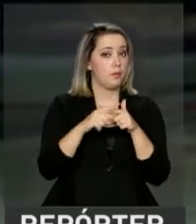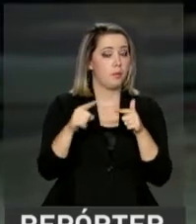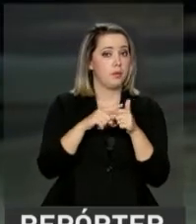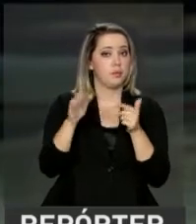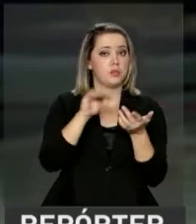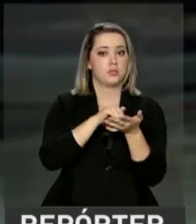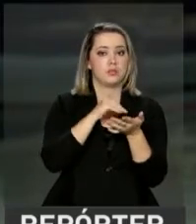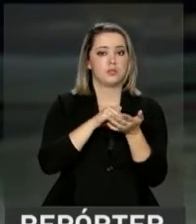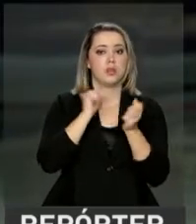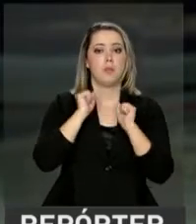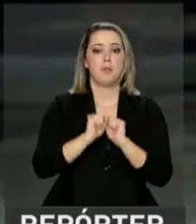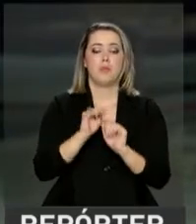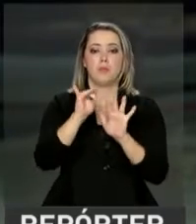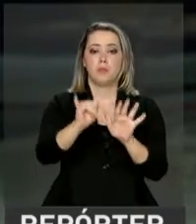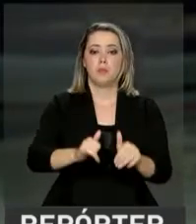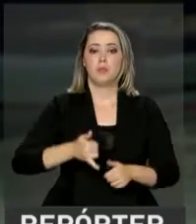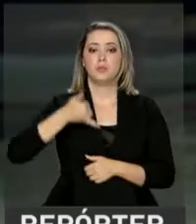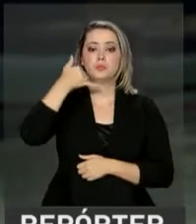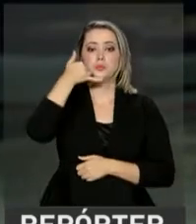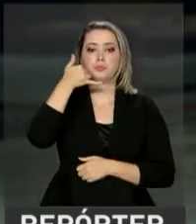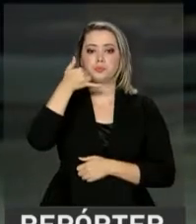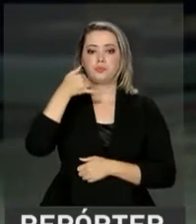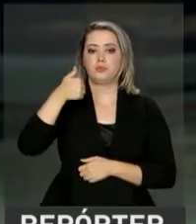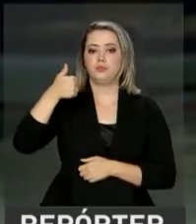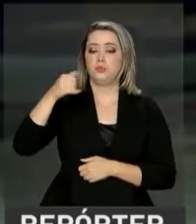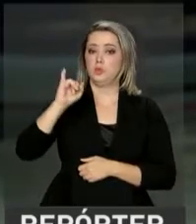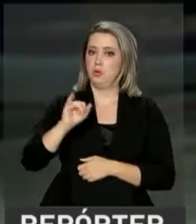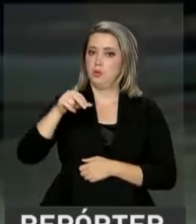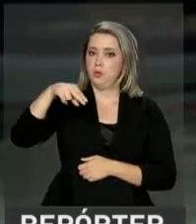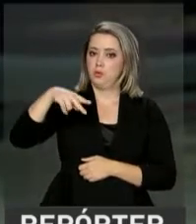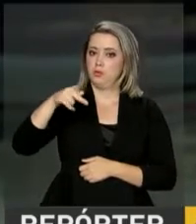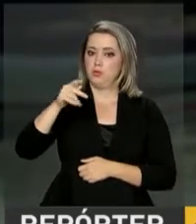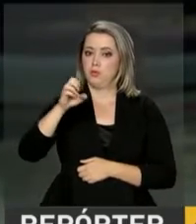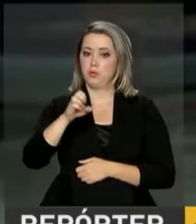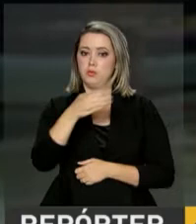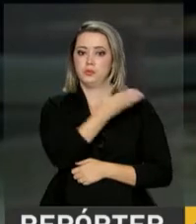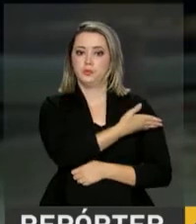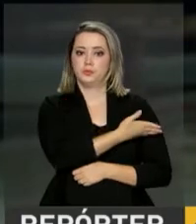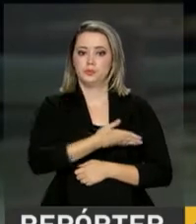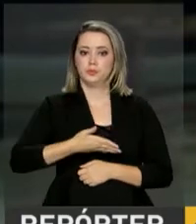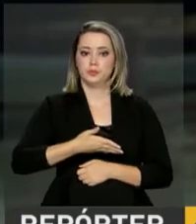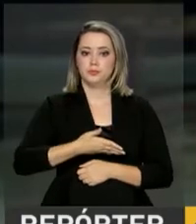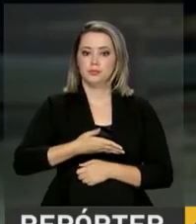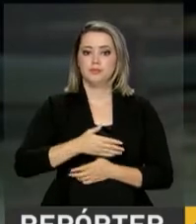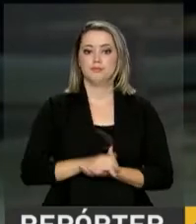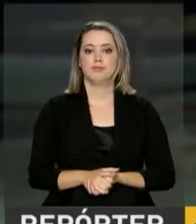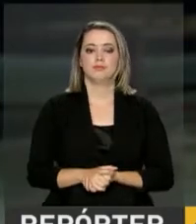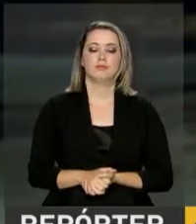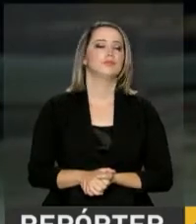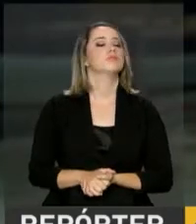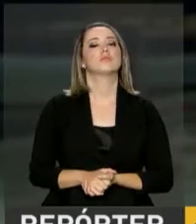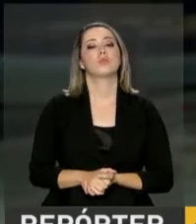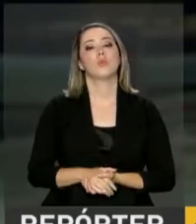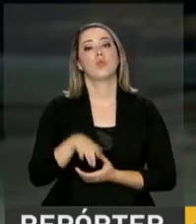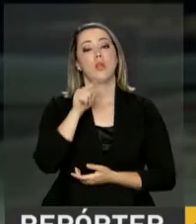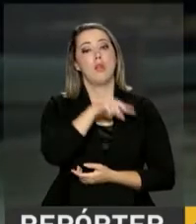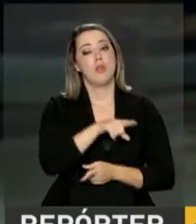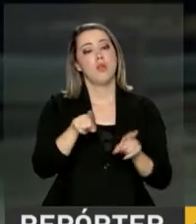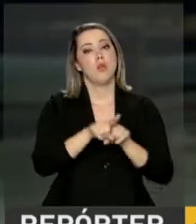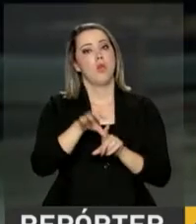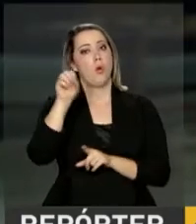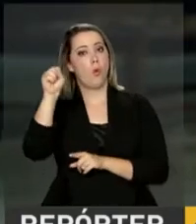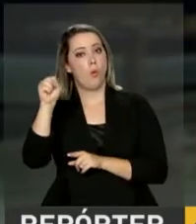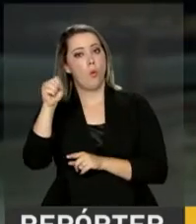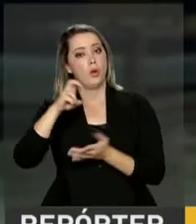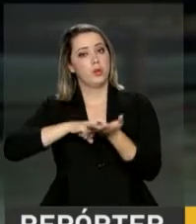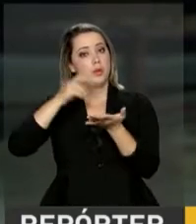a inscrição, pode ligar de graça para o Inep, no telefone 0800-6161-6161. O atendimento é das